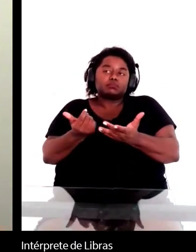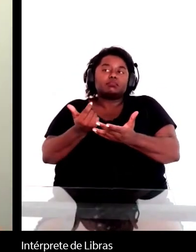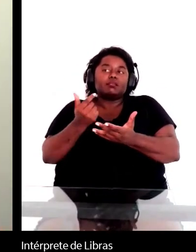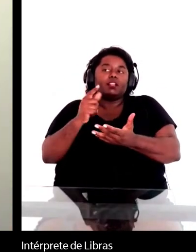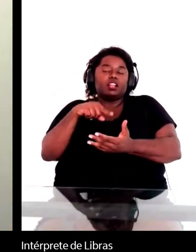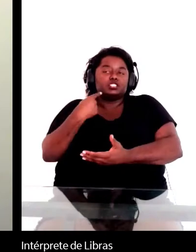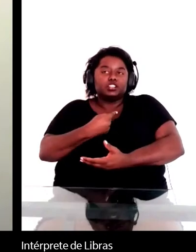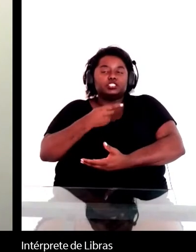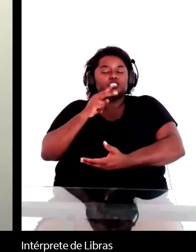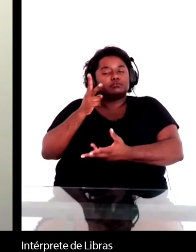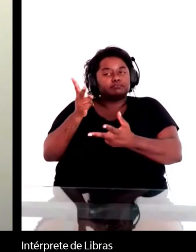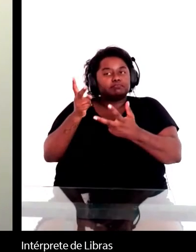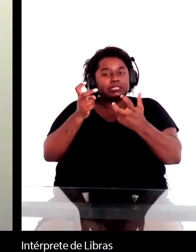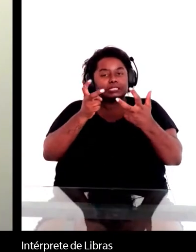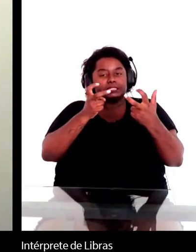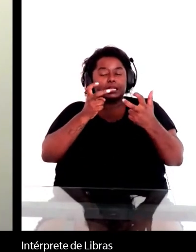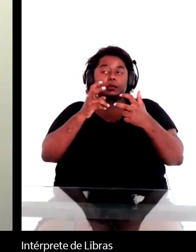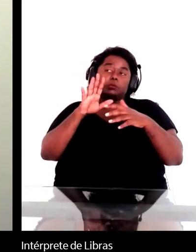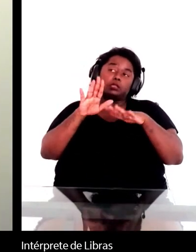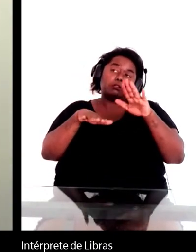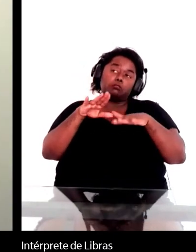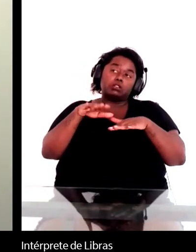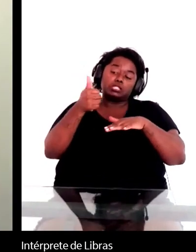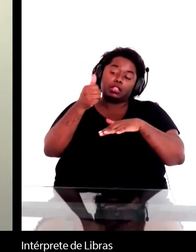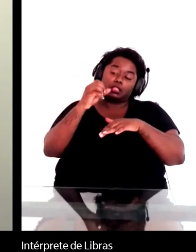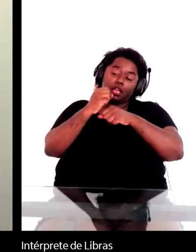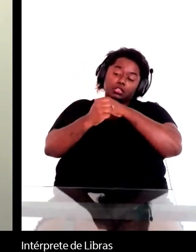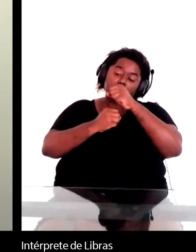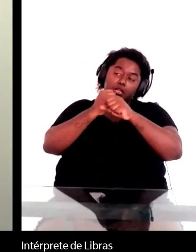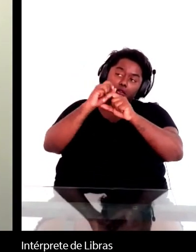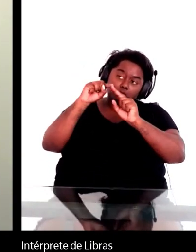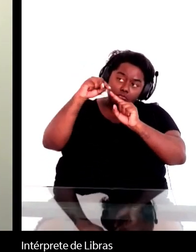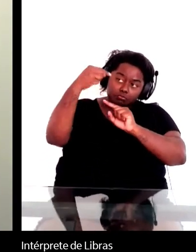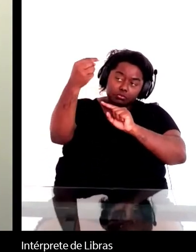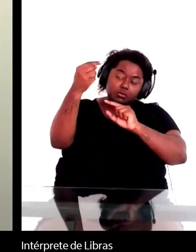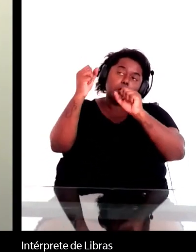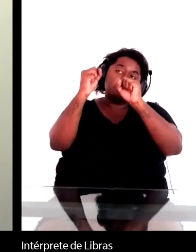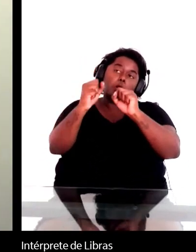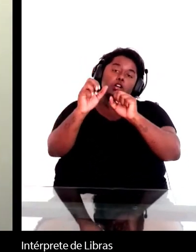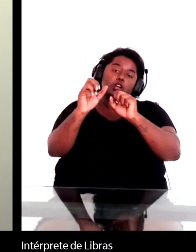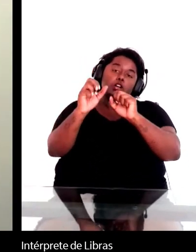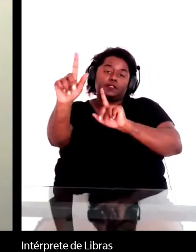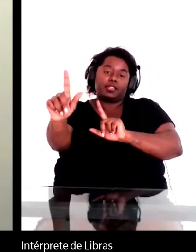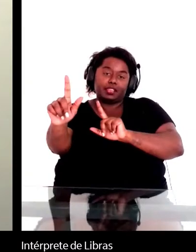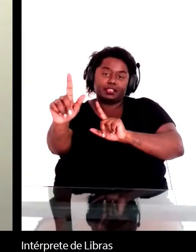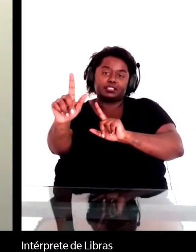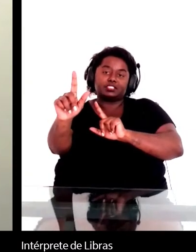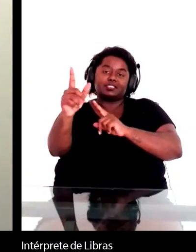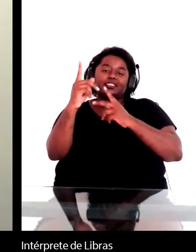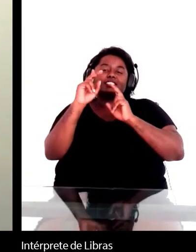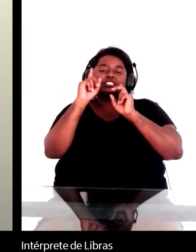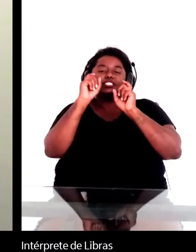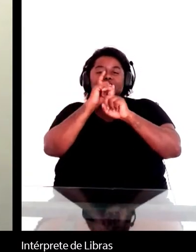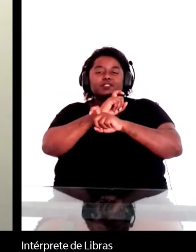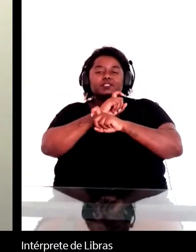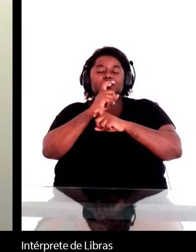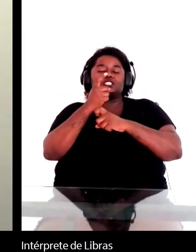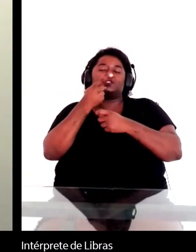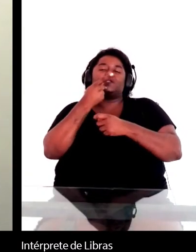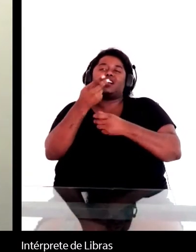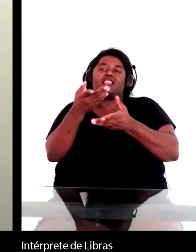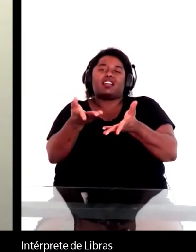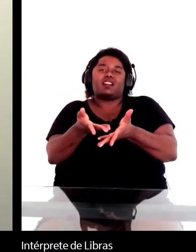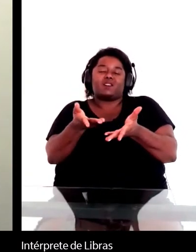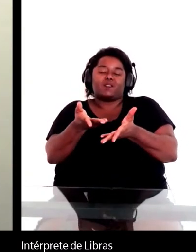depois daqui talvez a 10 anos nós podemos ver de uma forma diferente é um pouco difícil analisar agora no momento